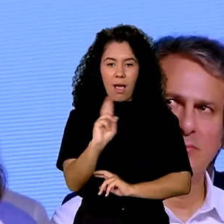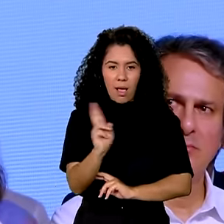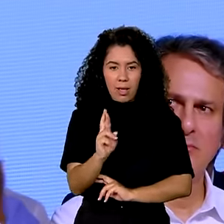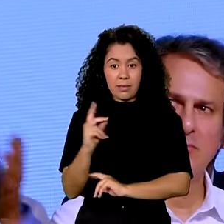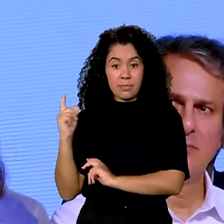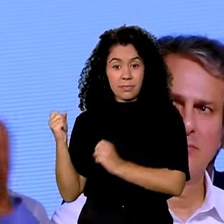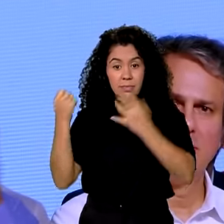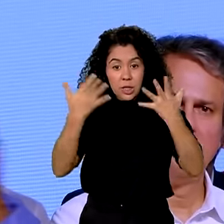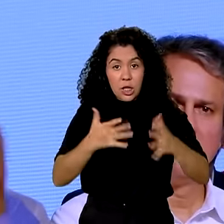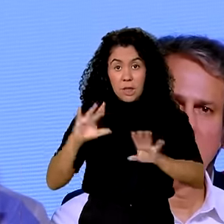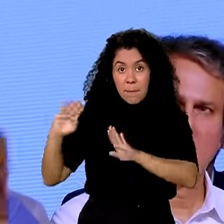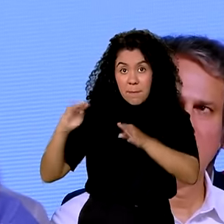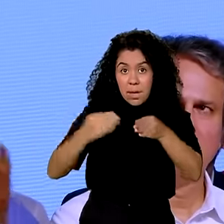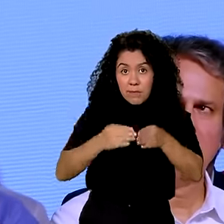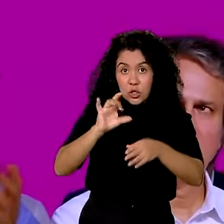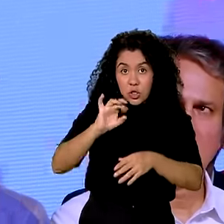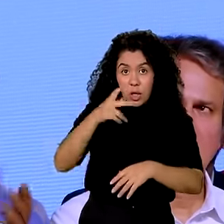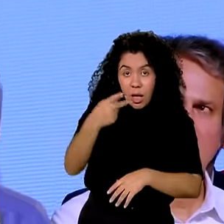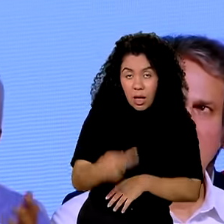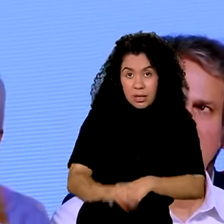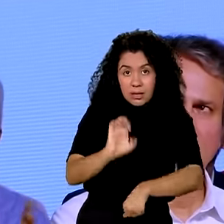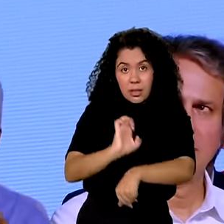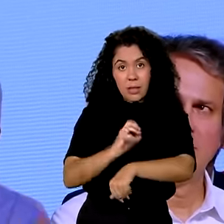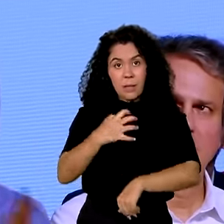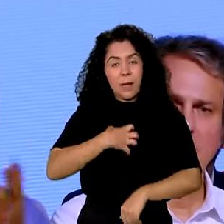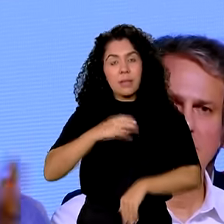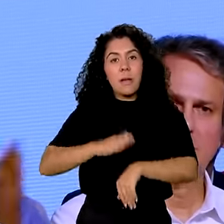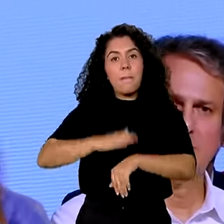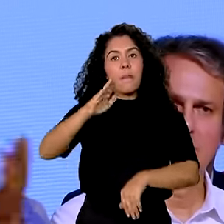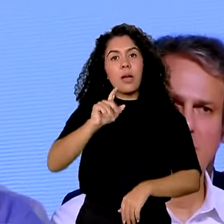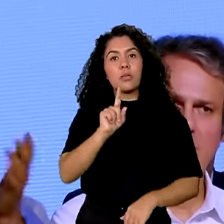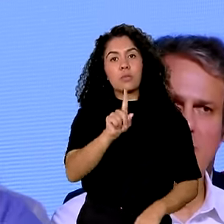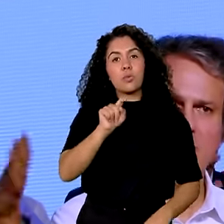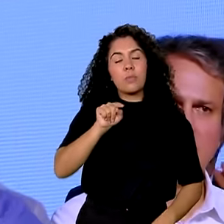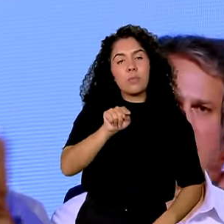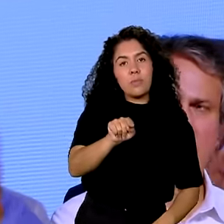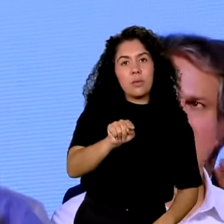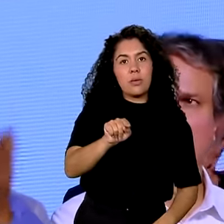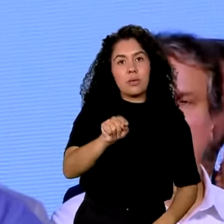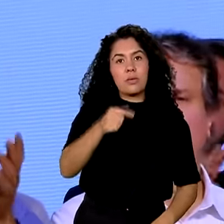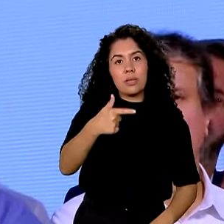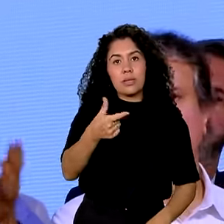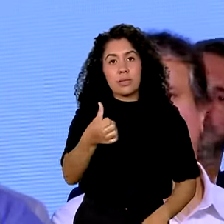Só para Salvador, presidente, são mais de 1.264 unidades.